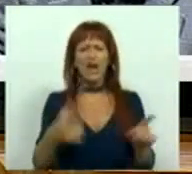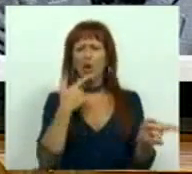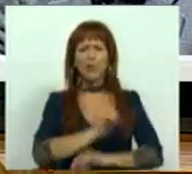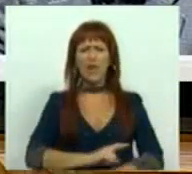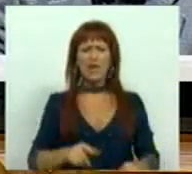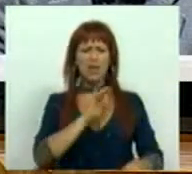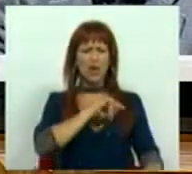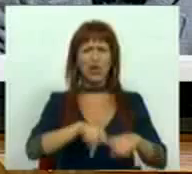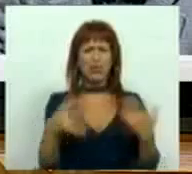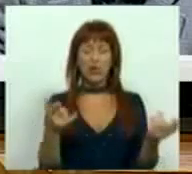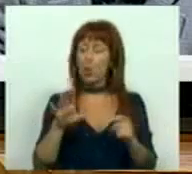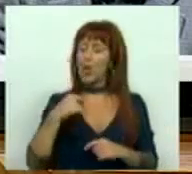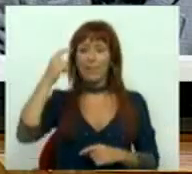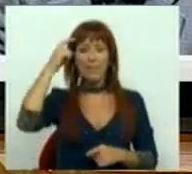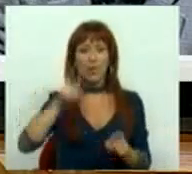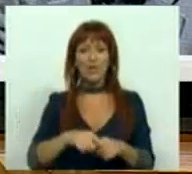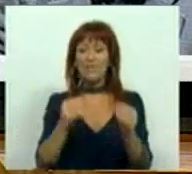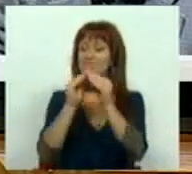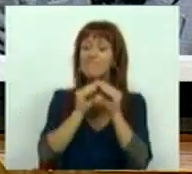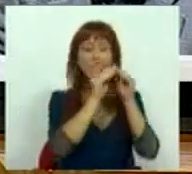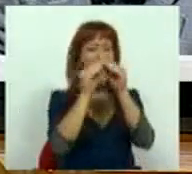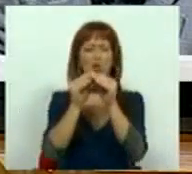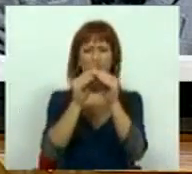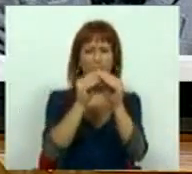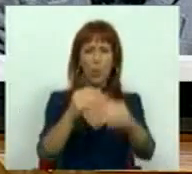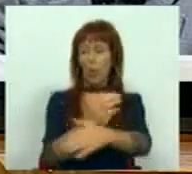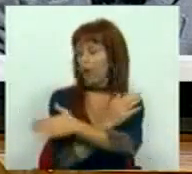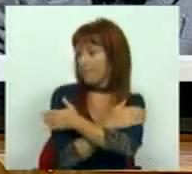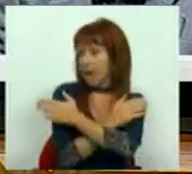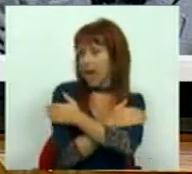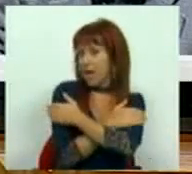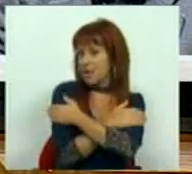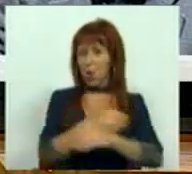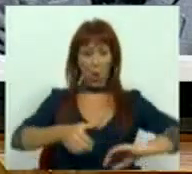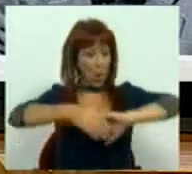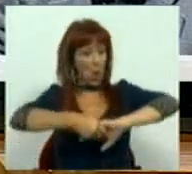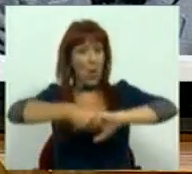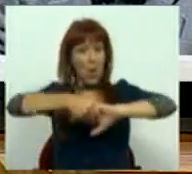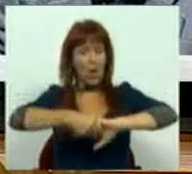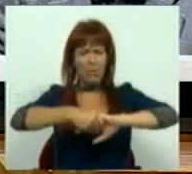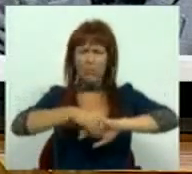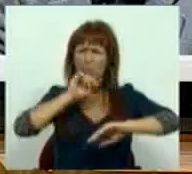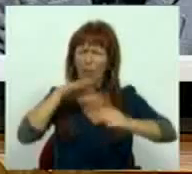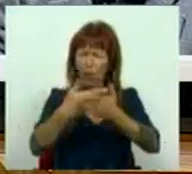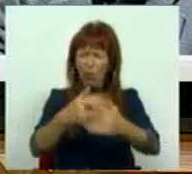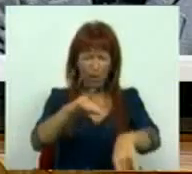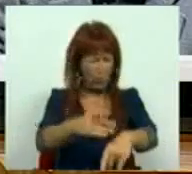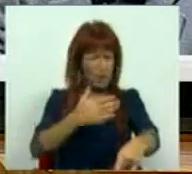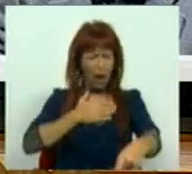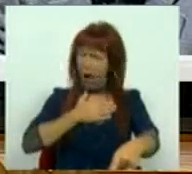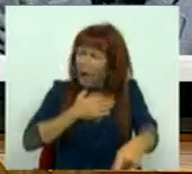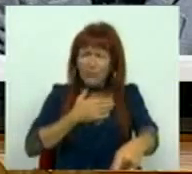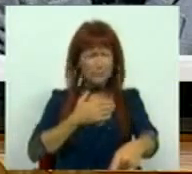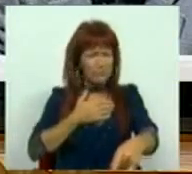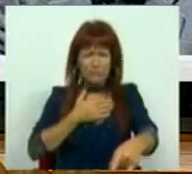senhores deputados. Quando se pensa que um beijo, um abraço ou um aperto de mão pode fazer contrair a doença,